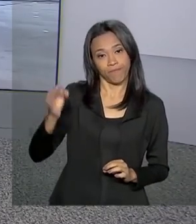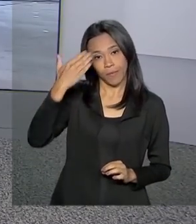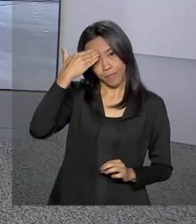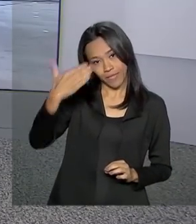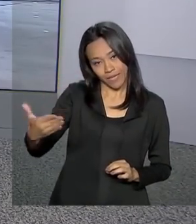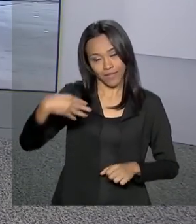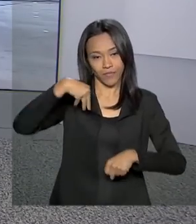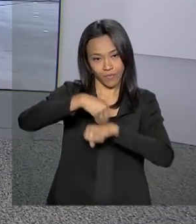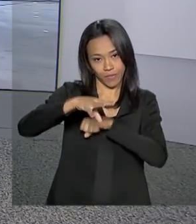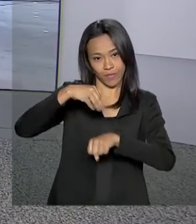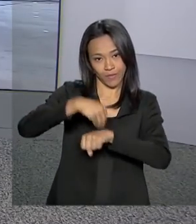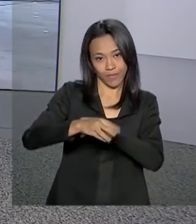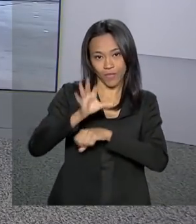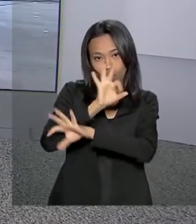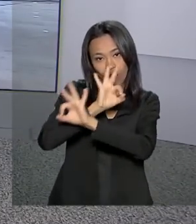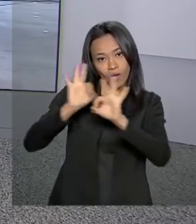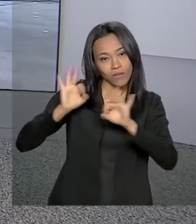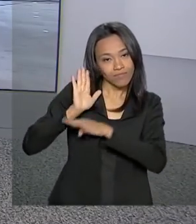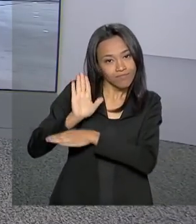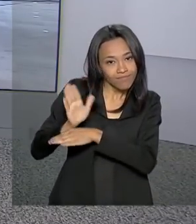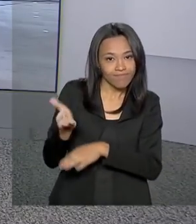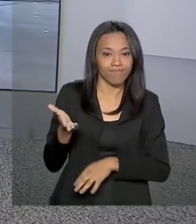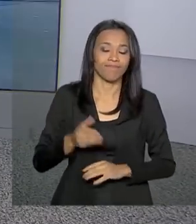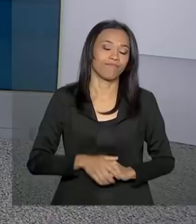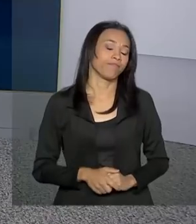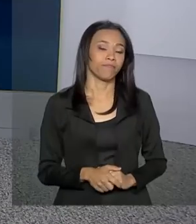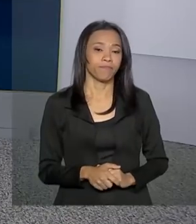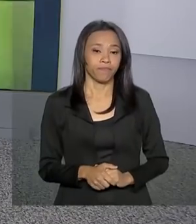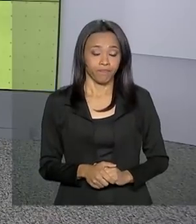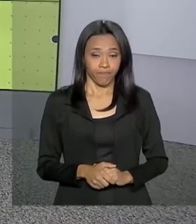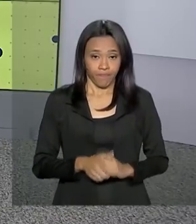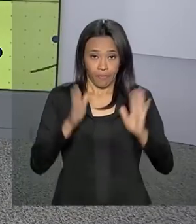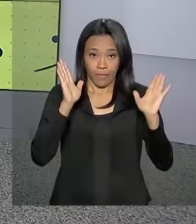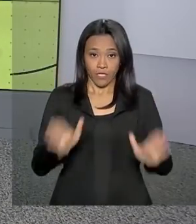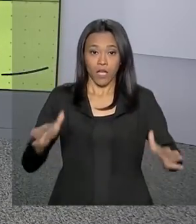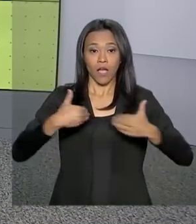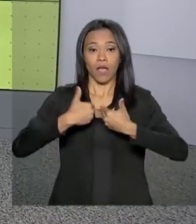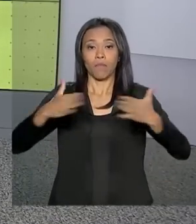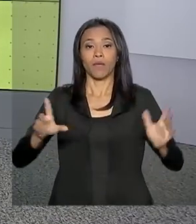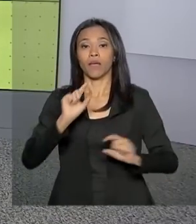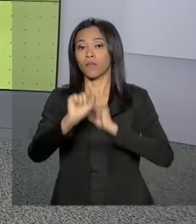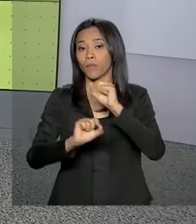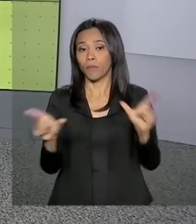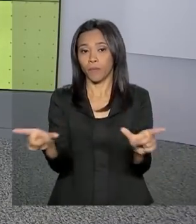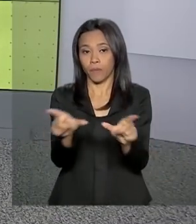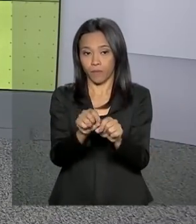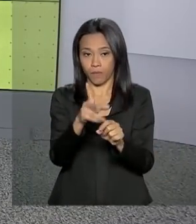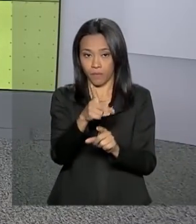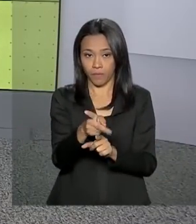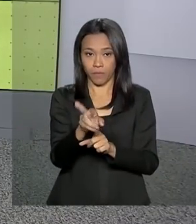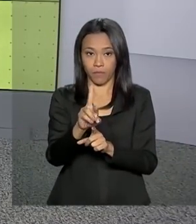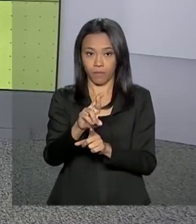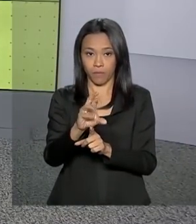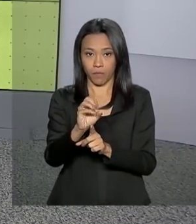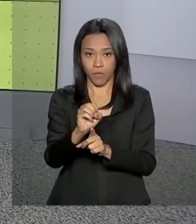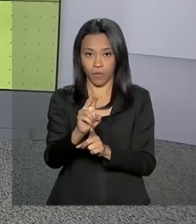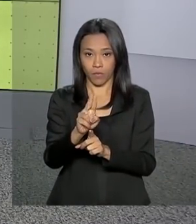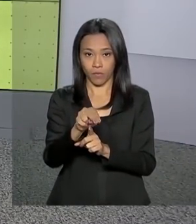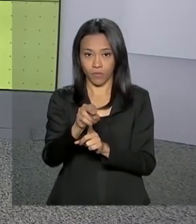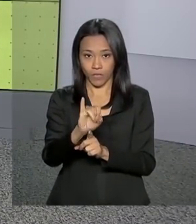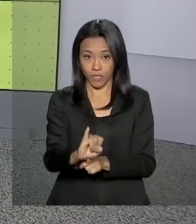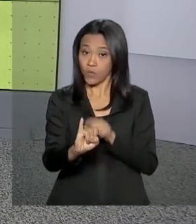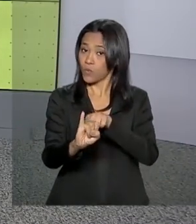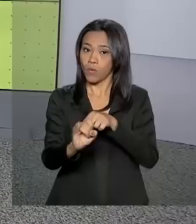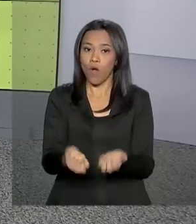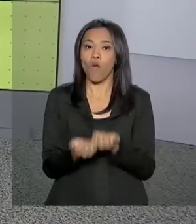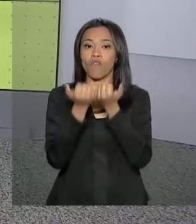obrigado pelas informações. Ótima tarde para você. Estão abertas as inscrições para o ProUni, o programa Universidade para Todos, que